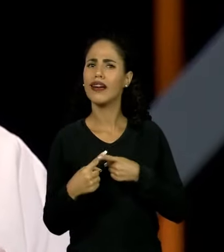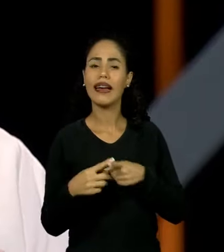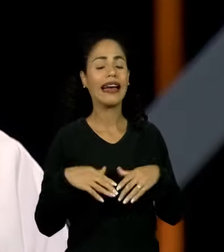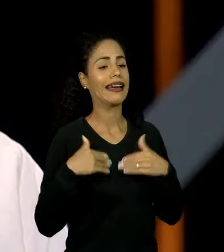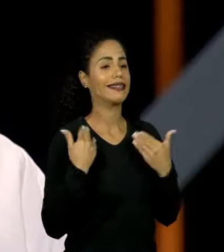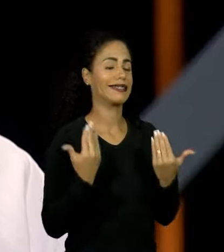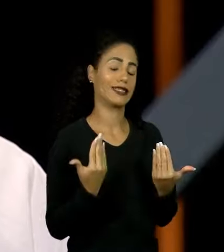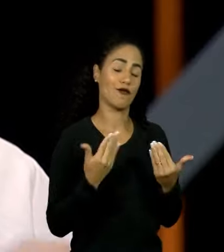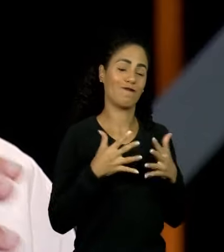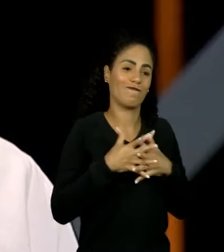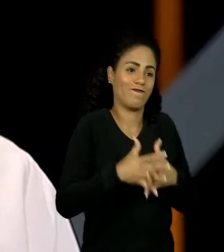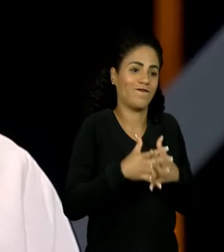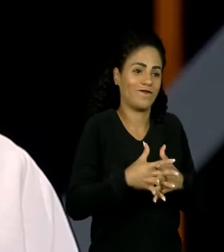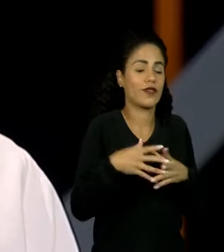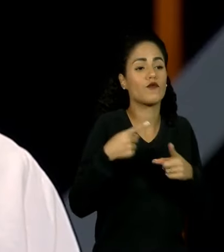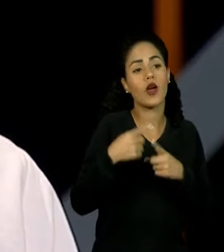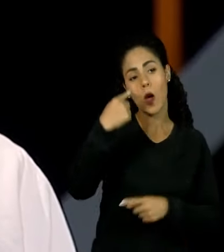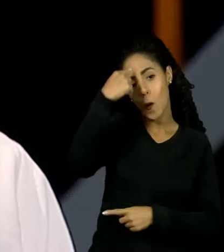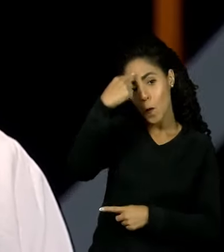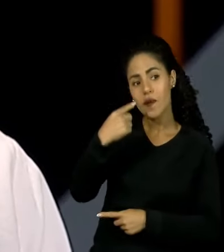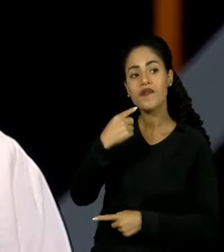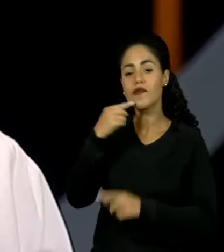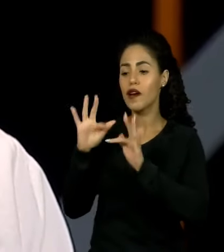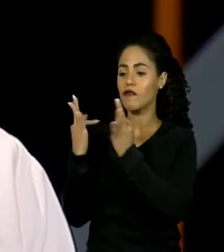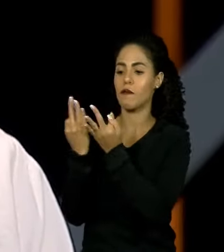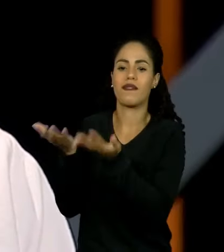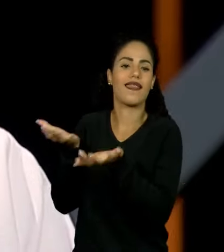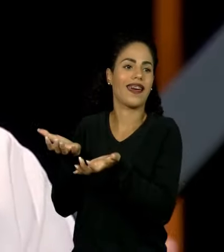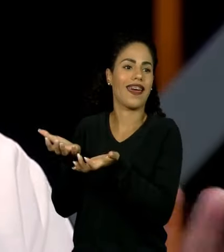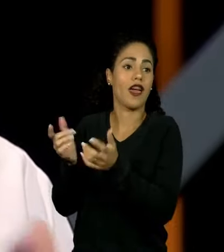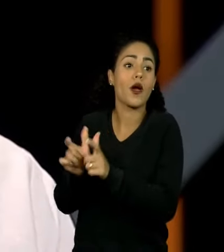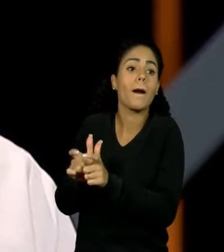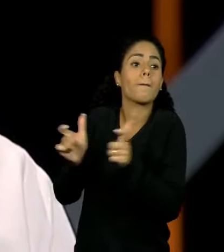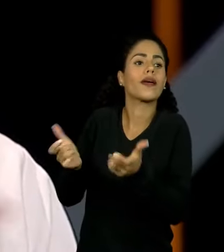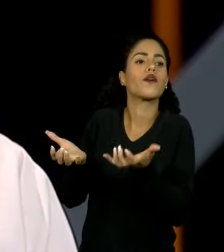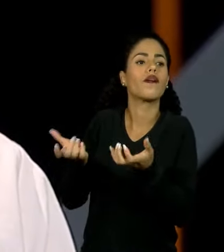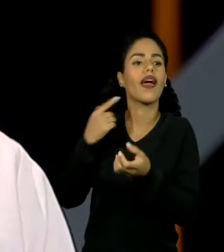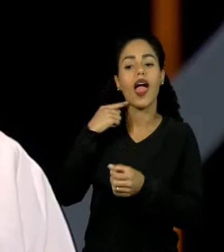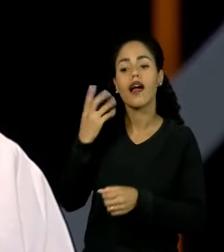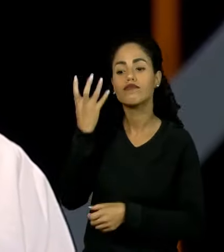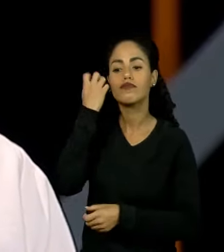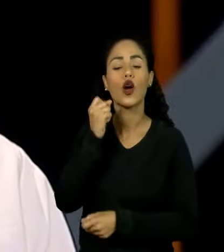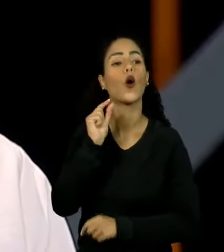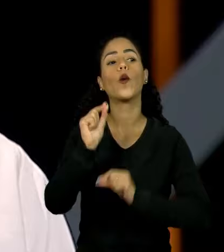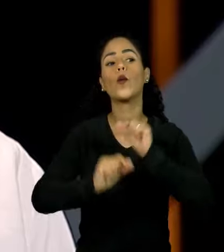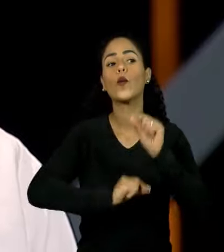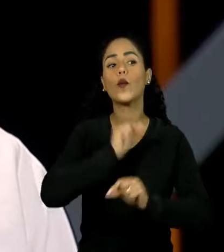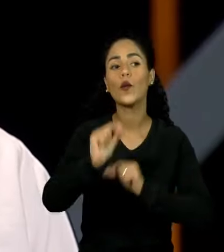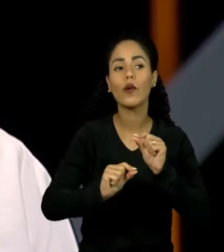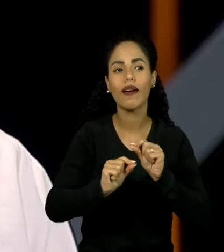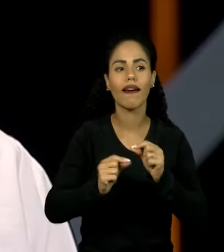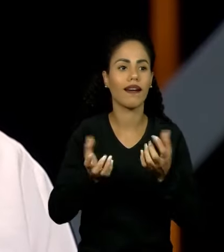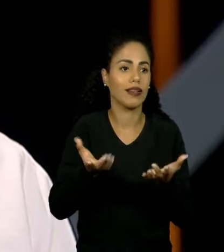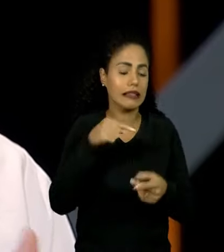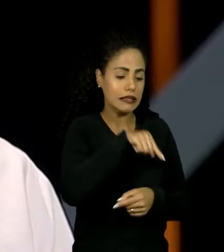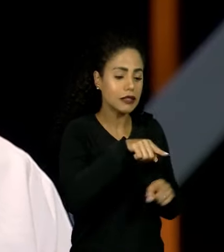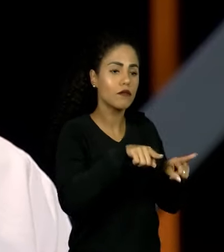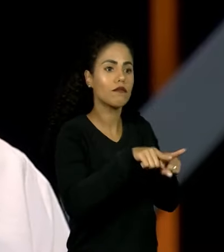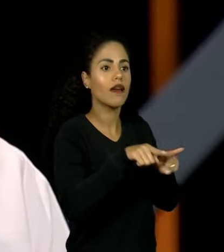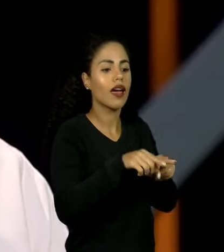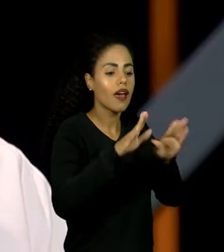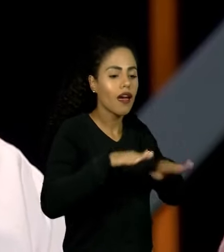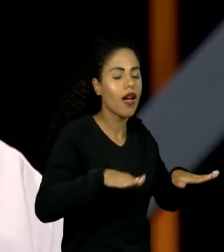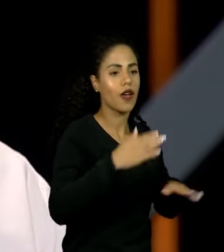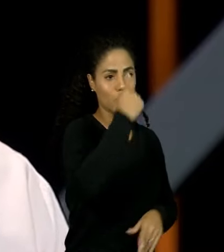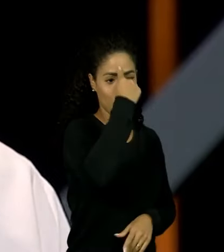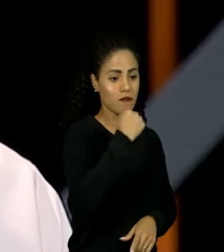desencaixe entre o perfil desejado pela ampla maioria de quem chega para adotar, adotantes e das adotantes, e o perfil de crianças